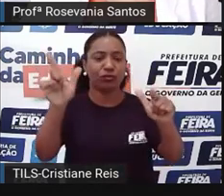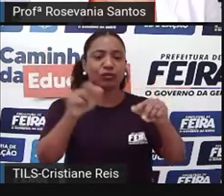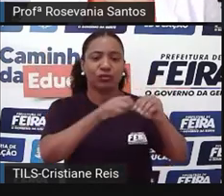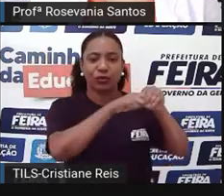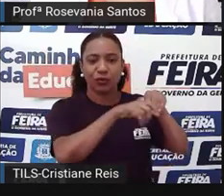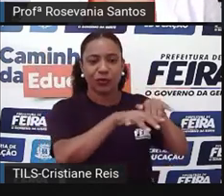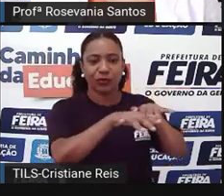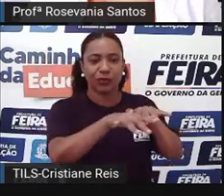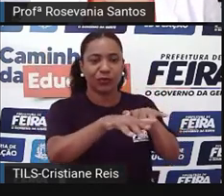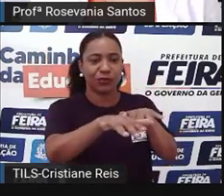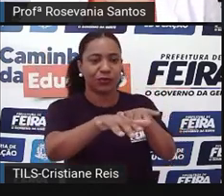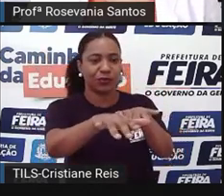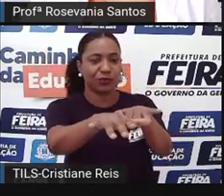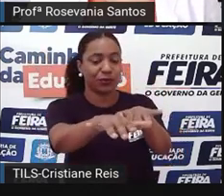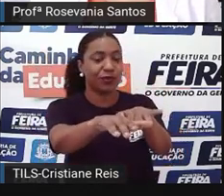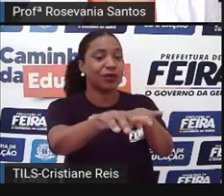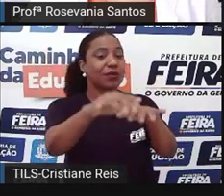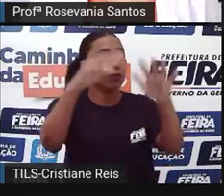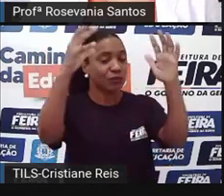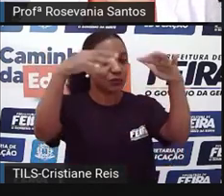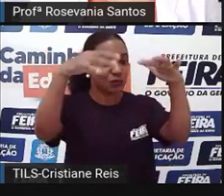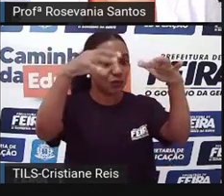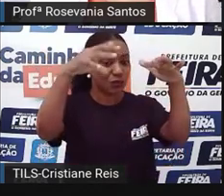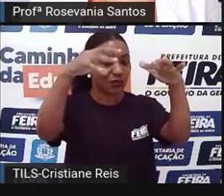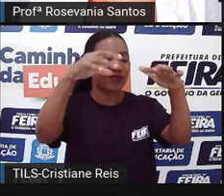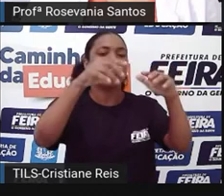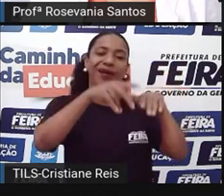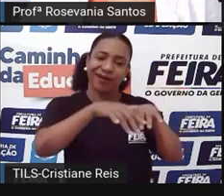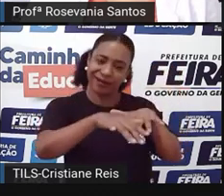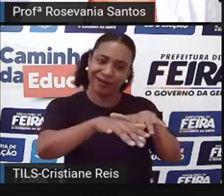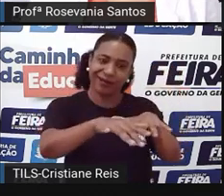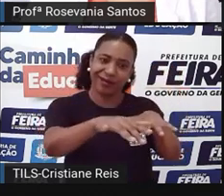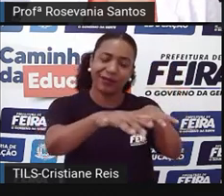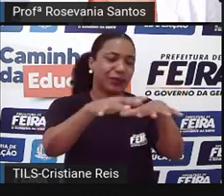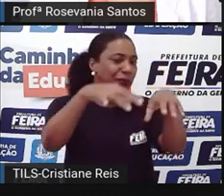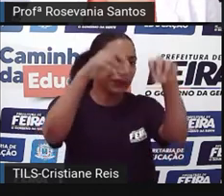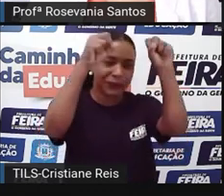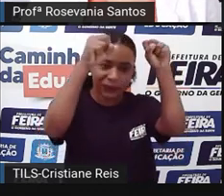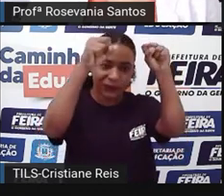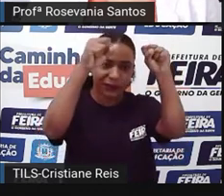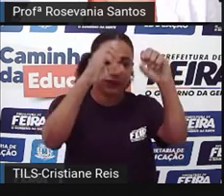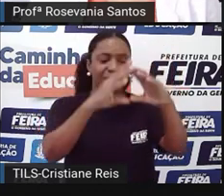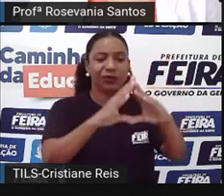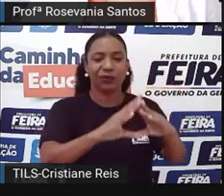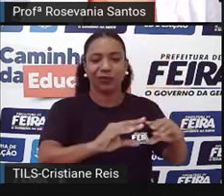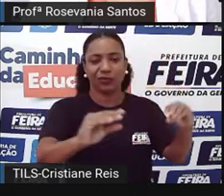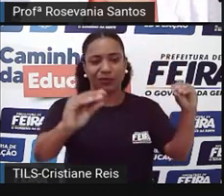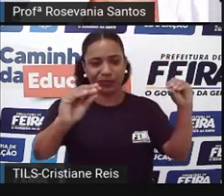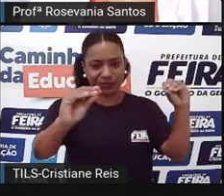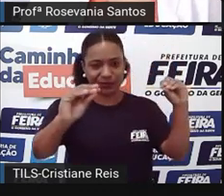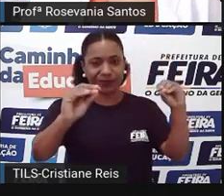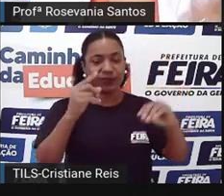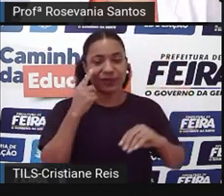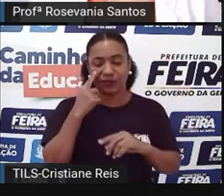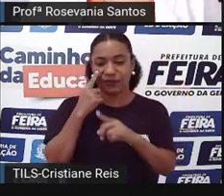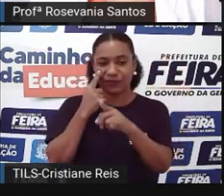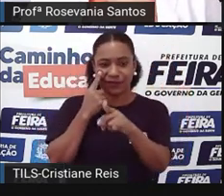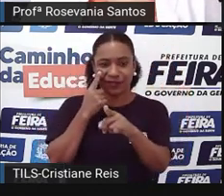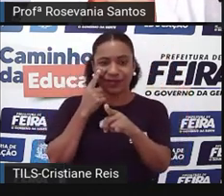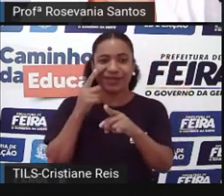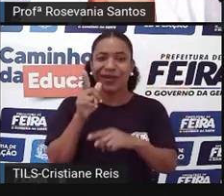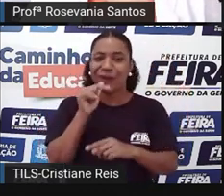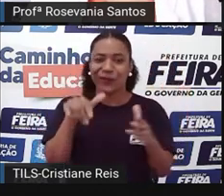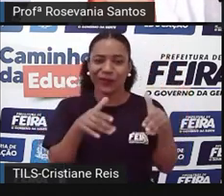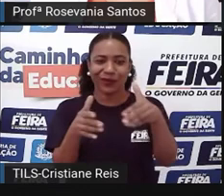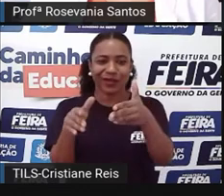são os rios perenes que a gente está observando aí, olha aqui o Rio Paraguaçu, né, que é alimentado até pelas águas do Rio Jacoípe, esse rio